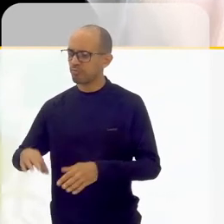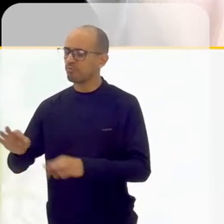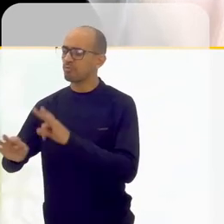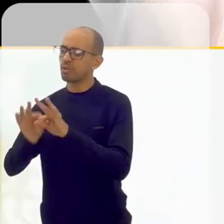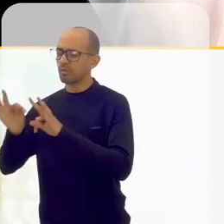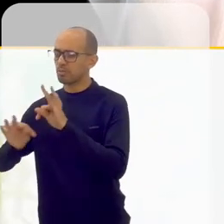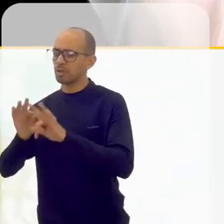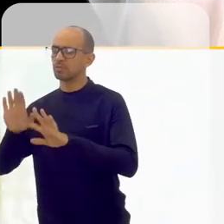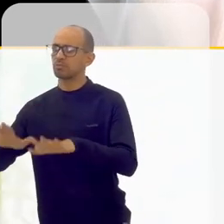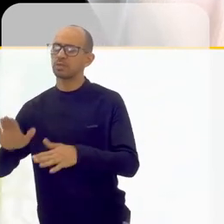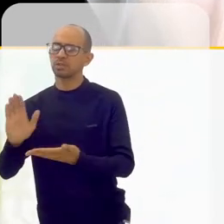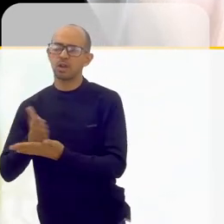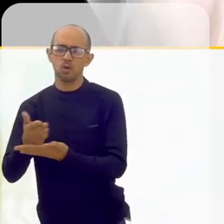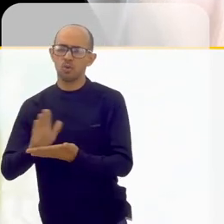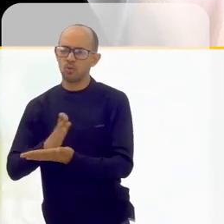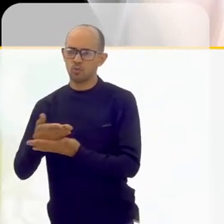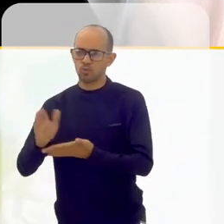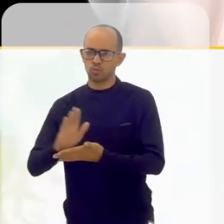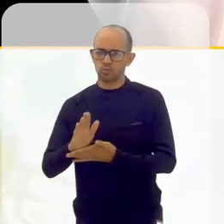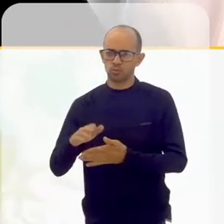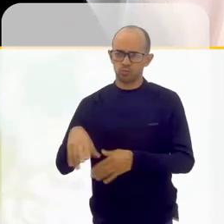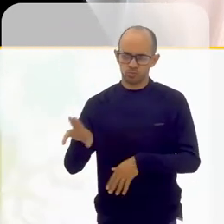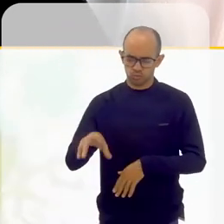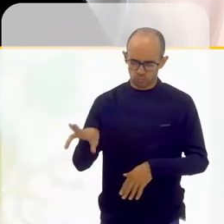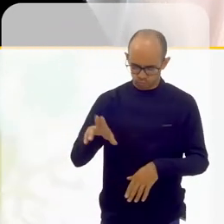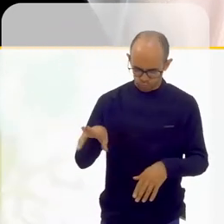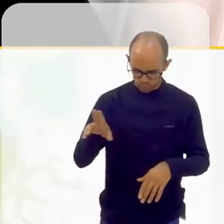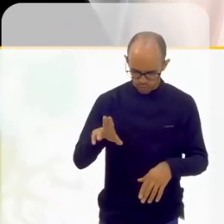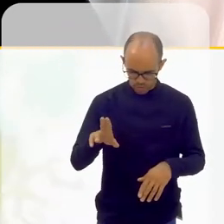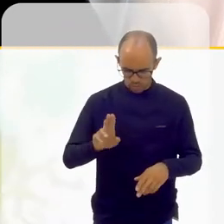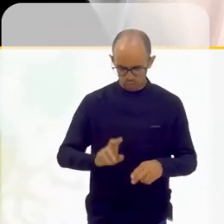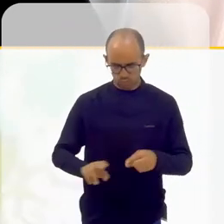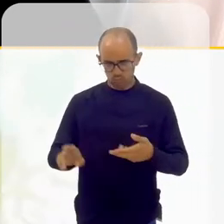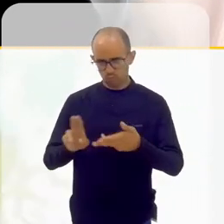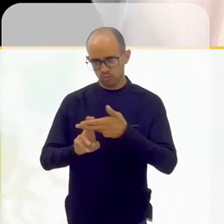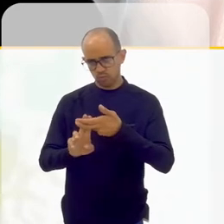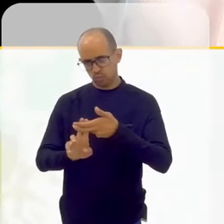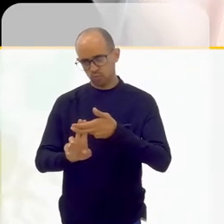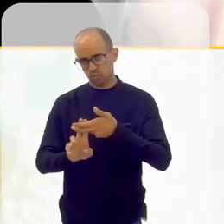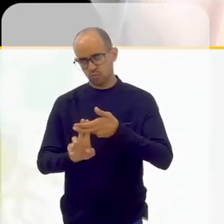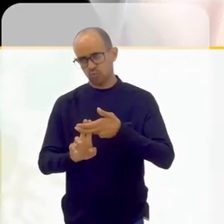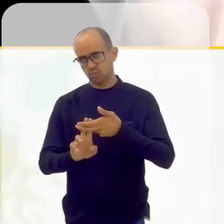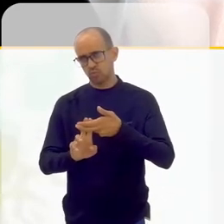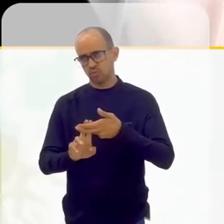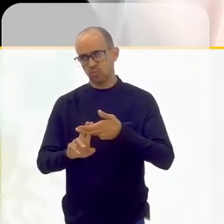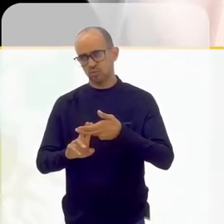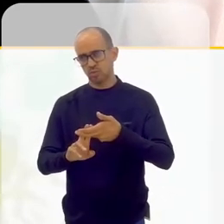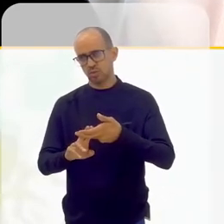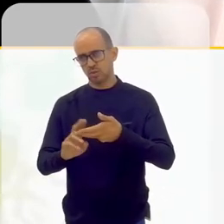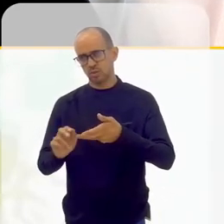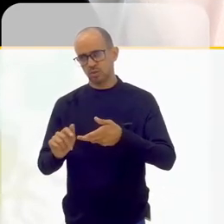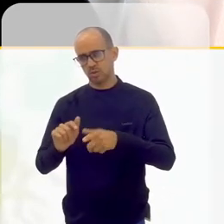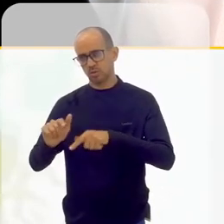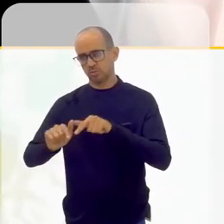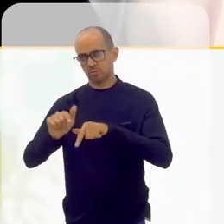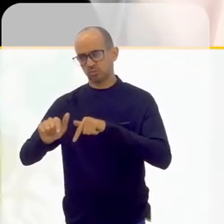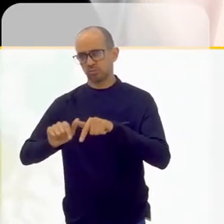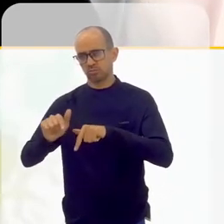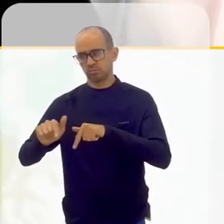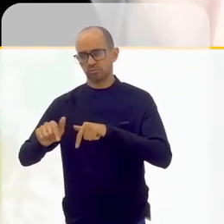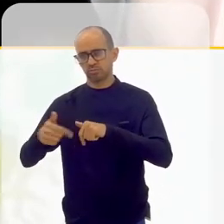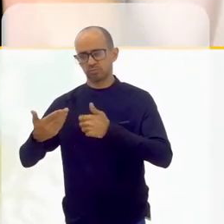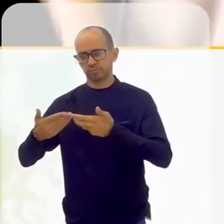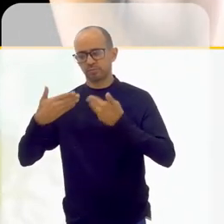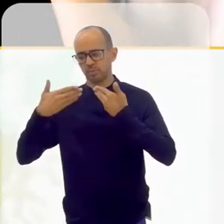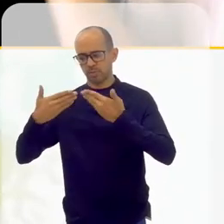medicados, tinham alguns usuários, a chama de usuários, já que são usuários de fluxo, alguns usuários daquele serviço, ainda